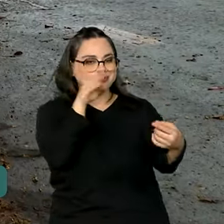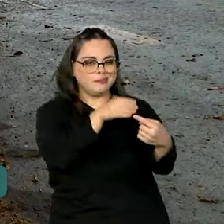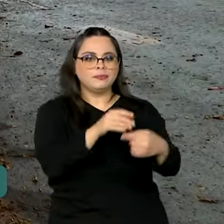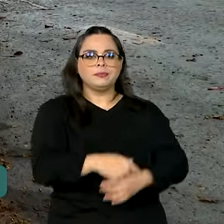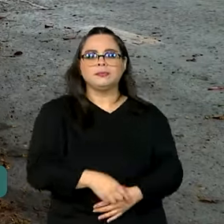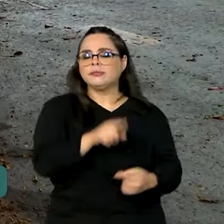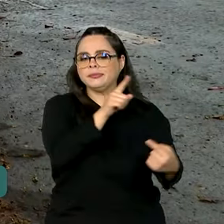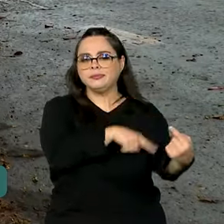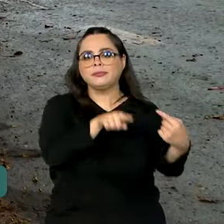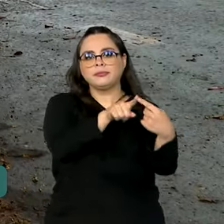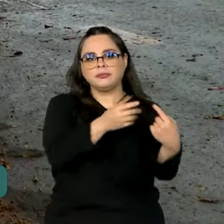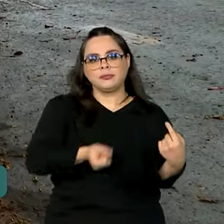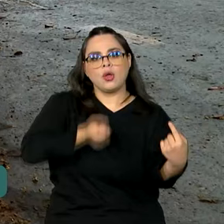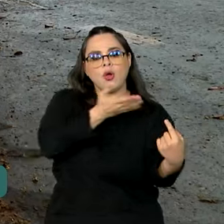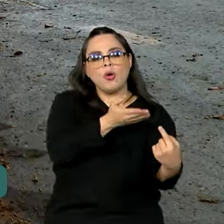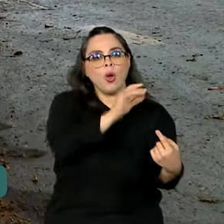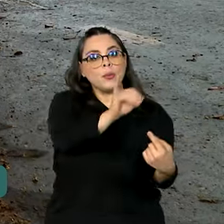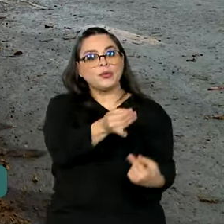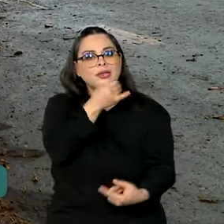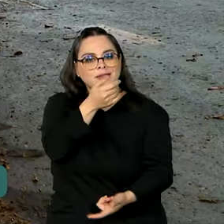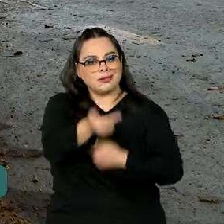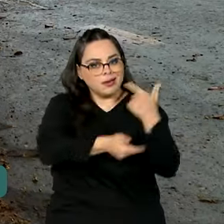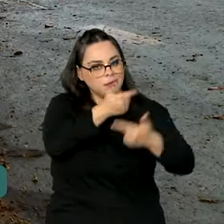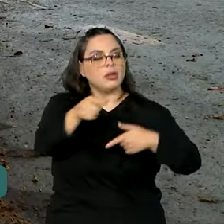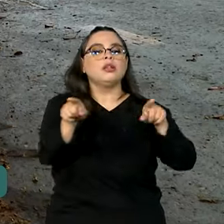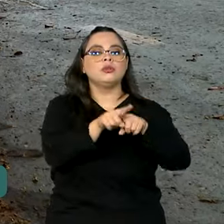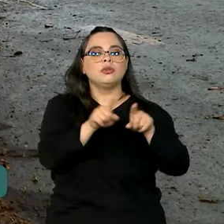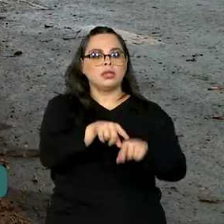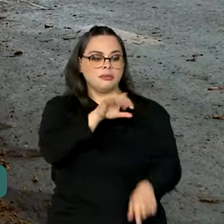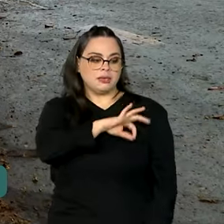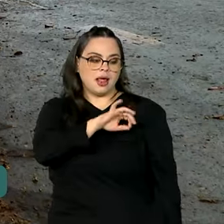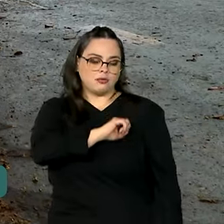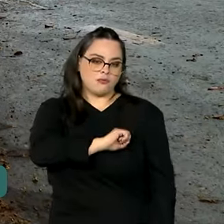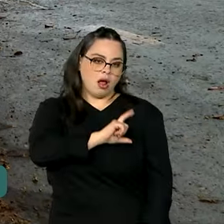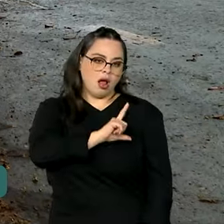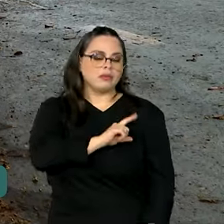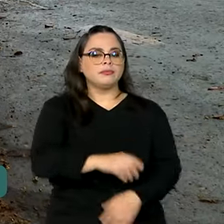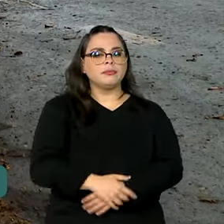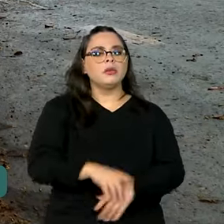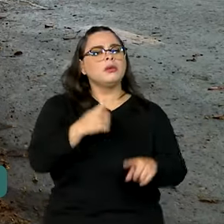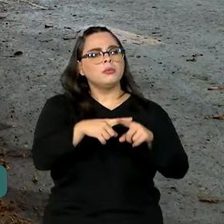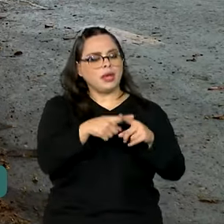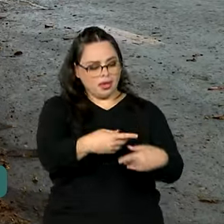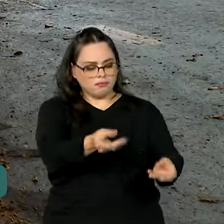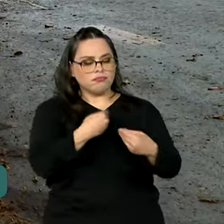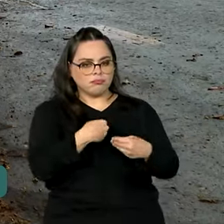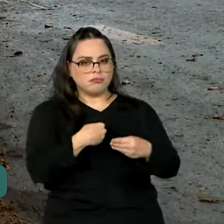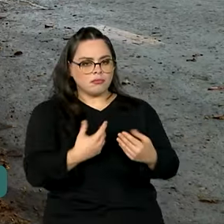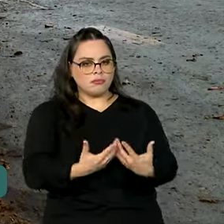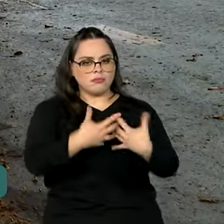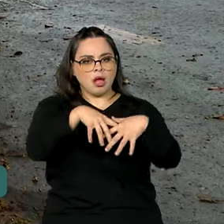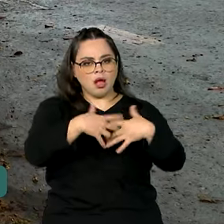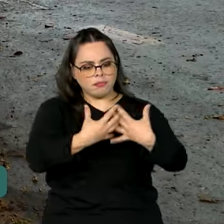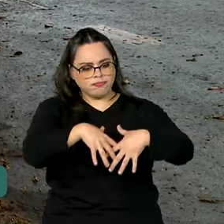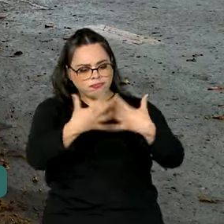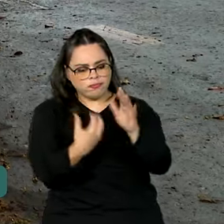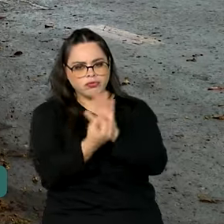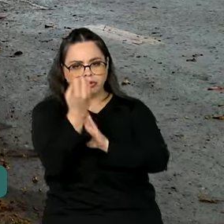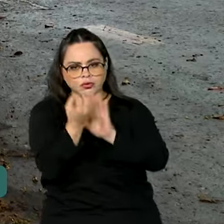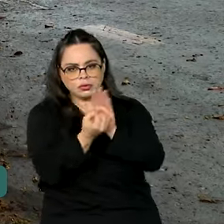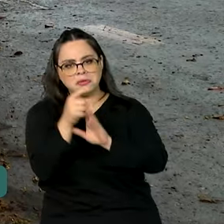oferecer oportunidades de trabalho e geração de renda. Ao criar condições para a inclusão produtiva, essas